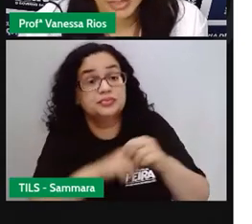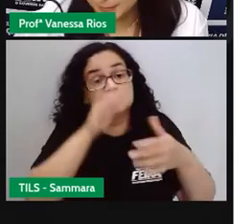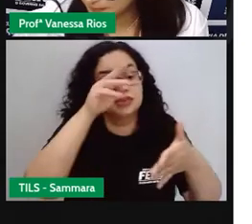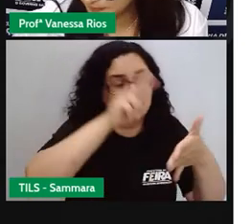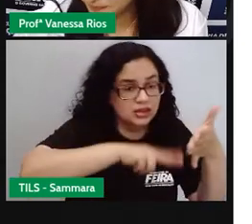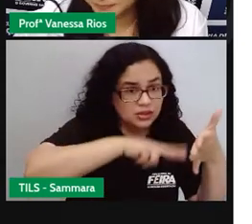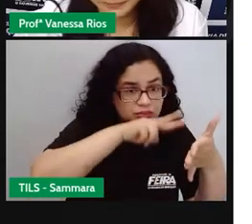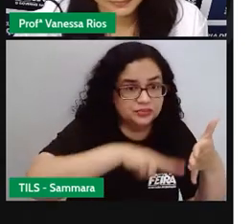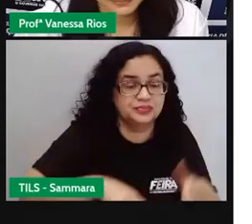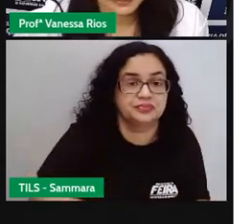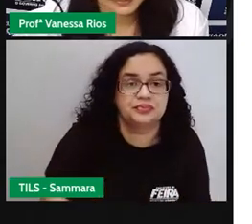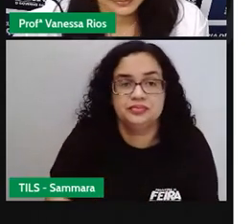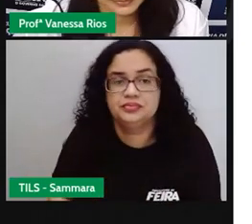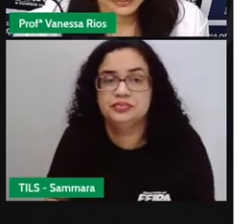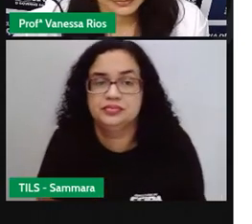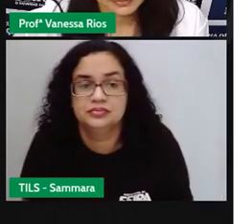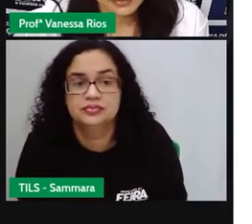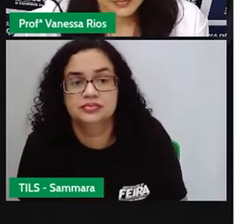leitura.